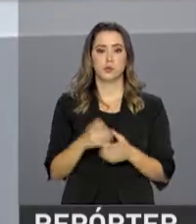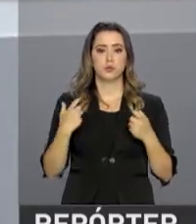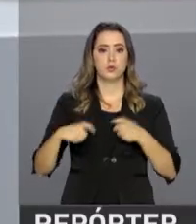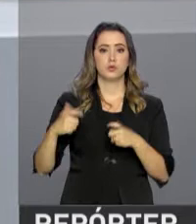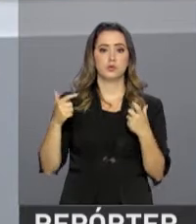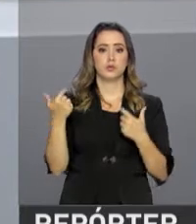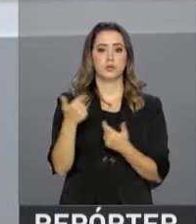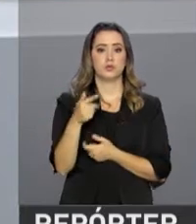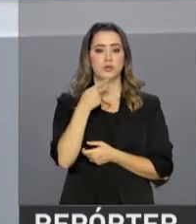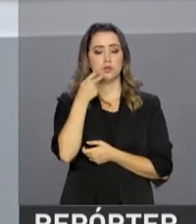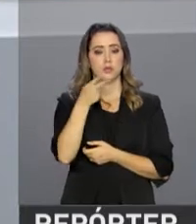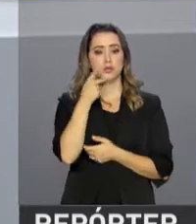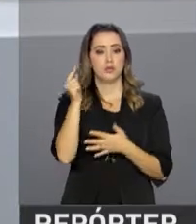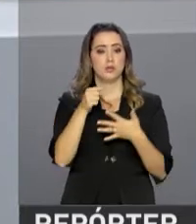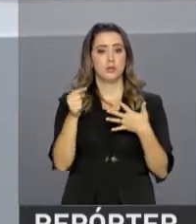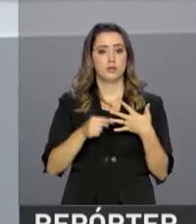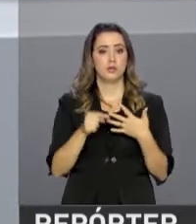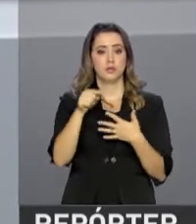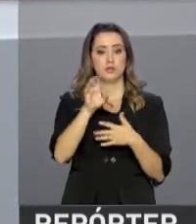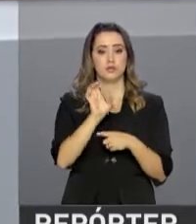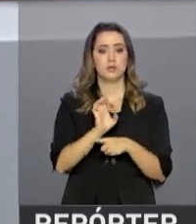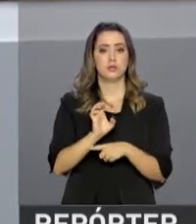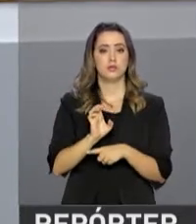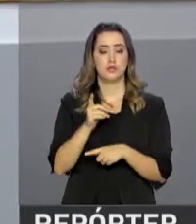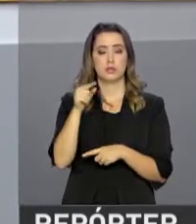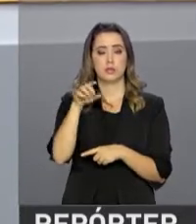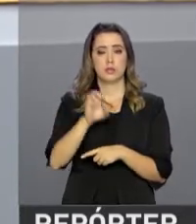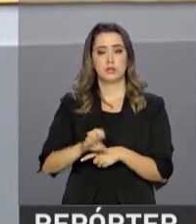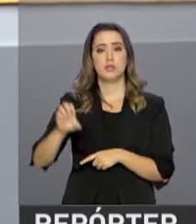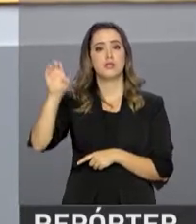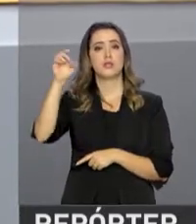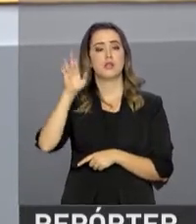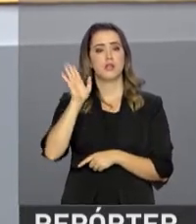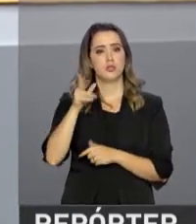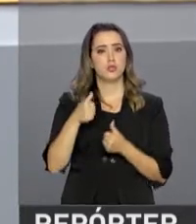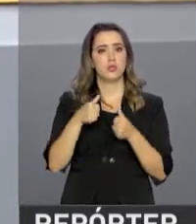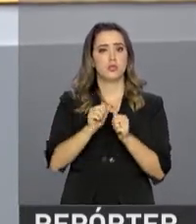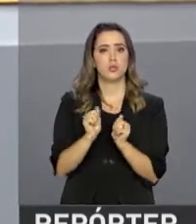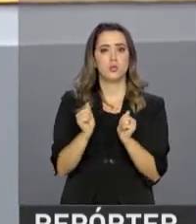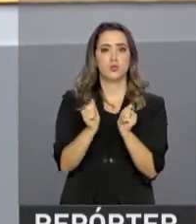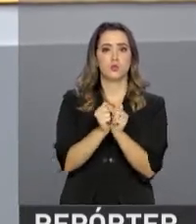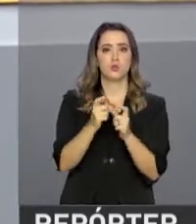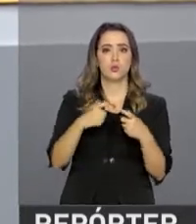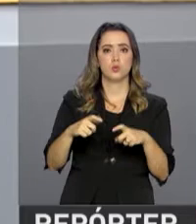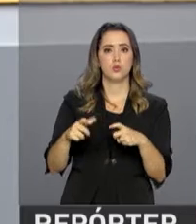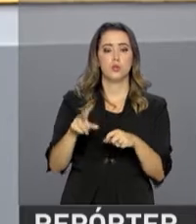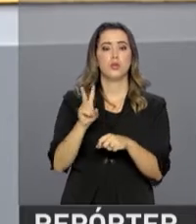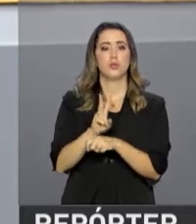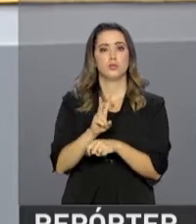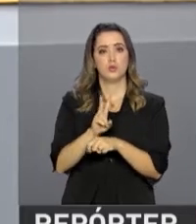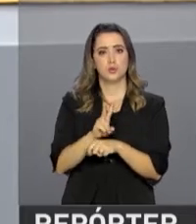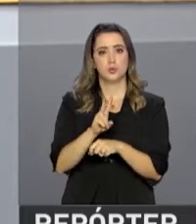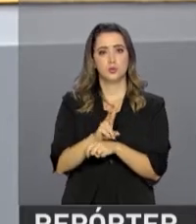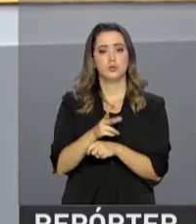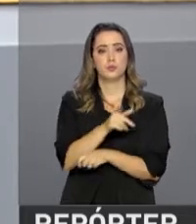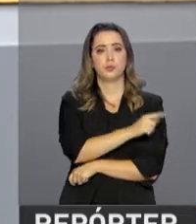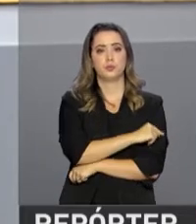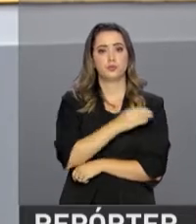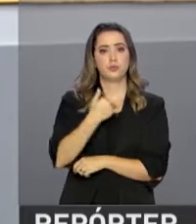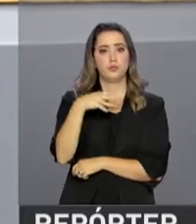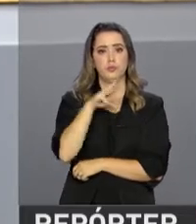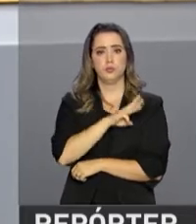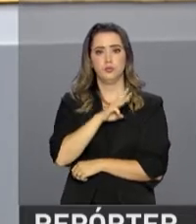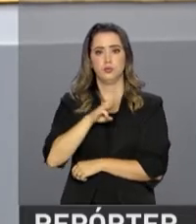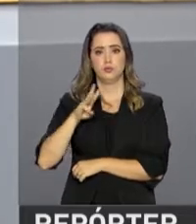que não foram citados aí na matéria já fazem parte da área de recomendação permanente da vacina. Mais informações você encontra no